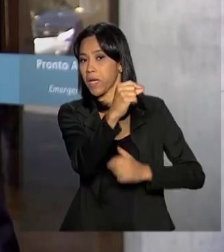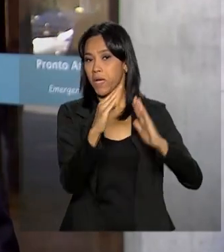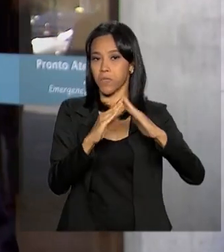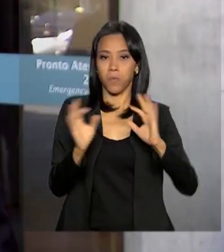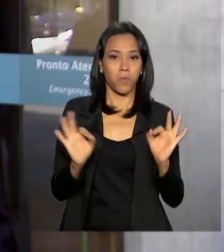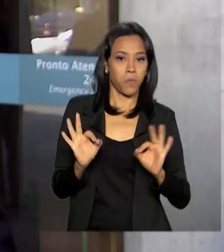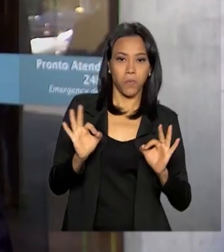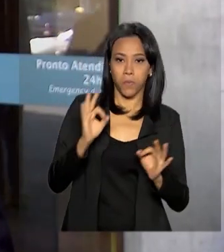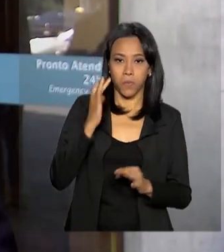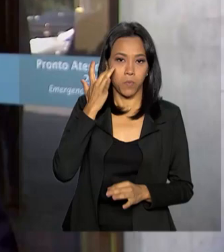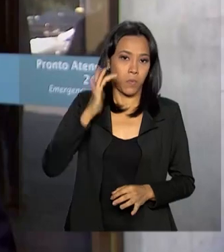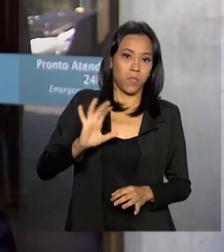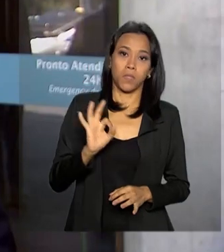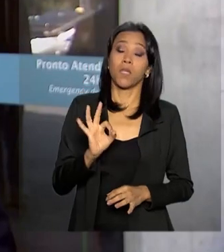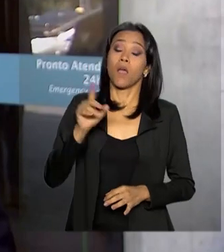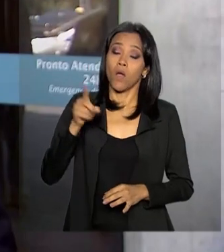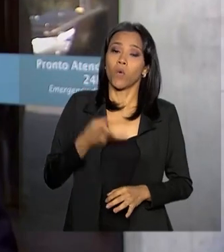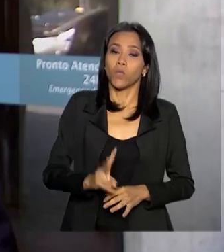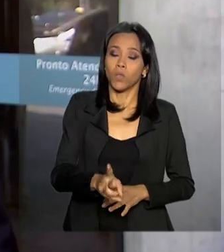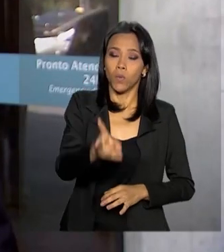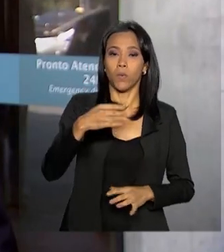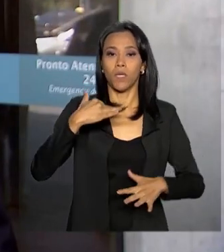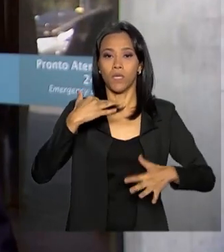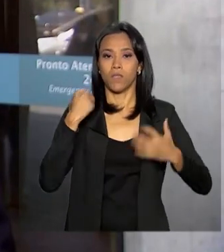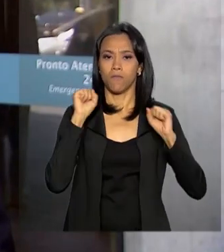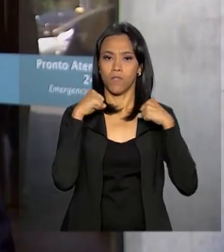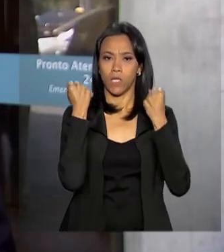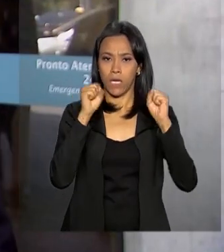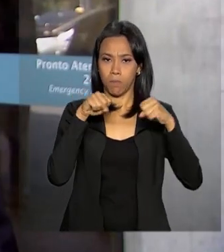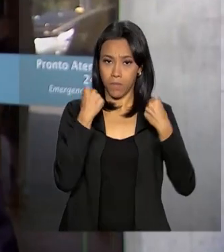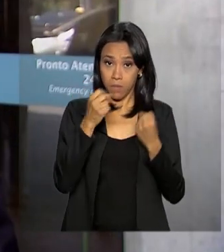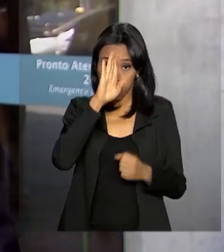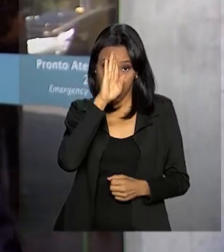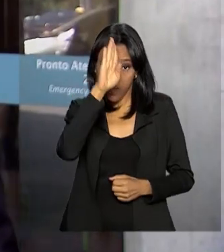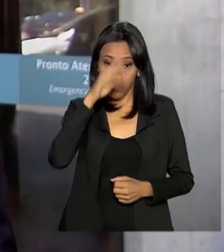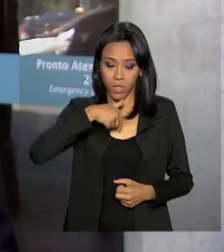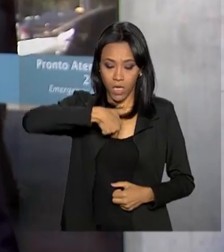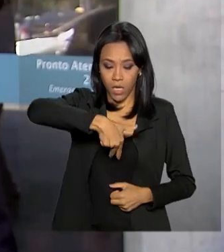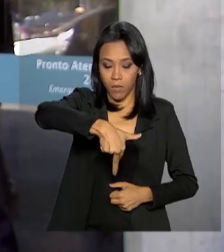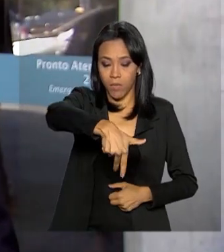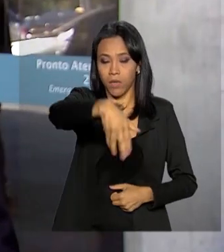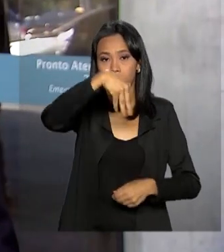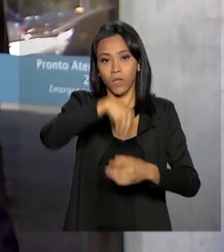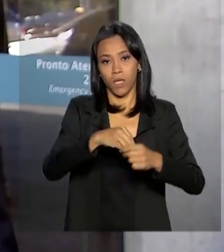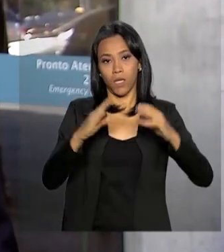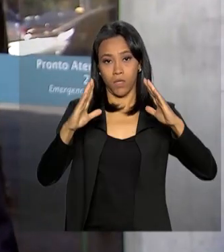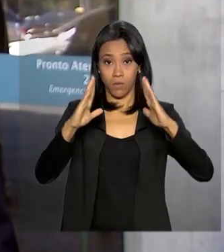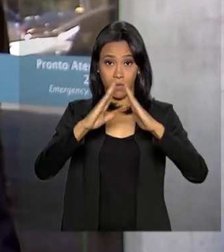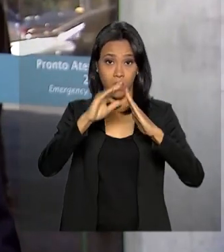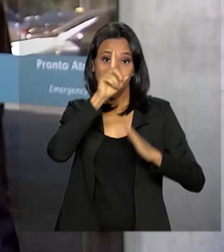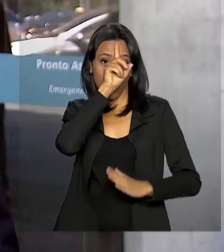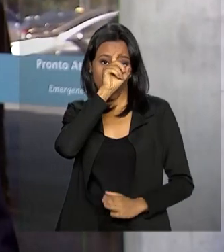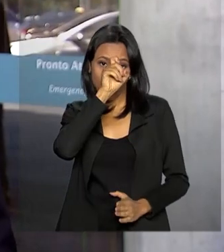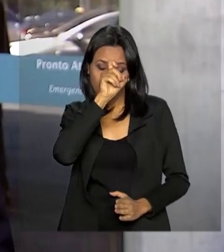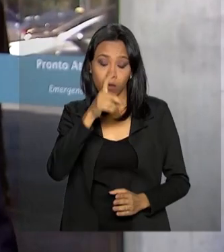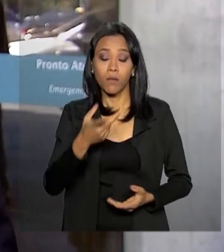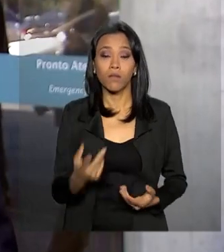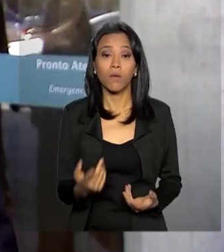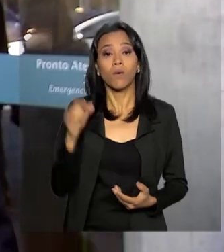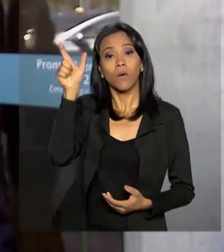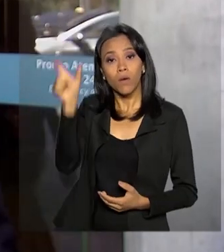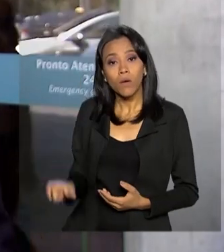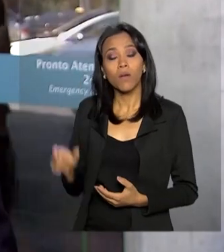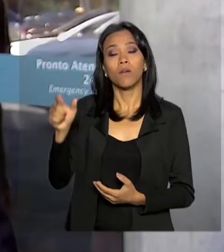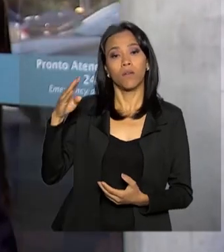segue fazendo exercícios de fisioterapia, principalmente caminhadas no corredor do hospital. Apesar disso, o presidente